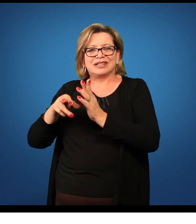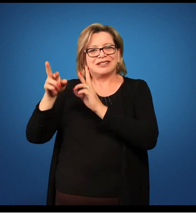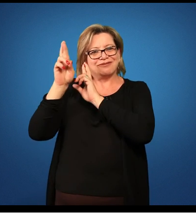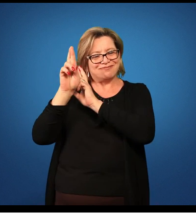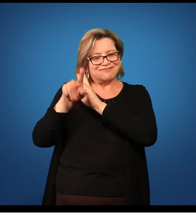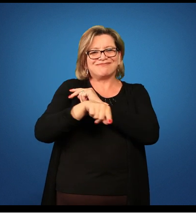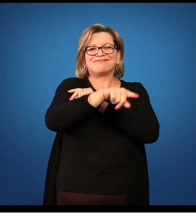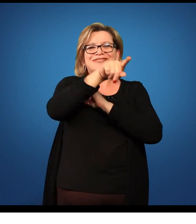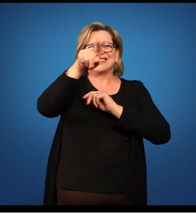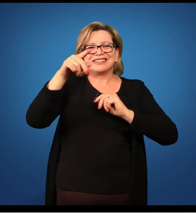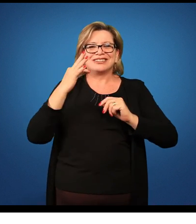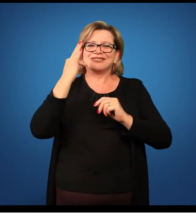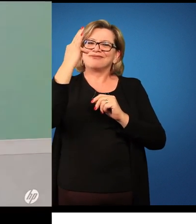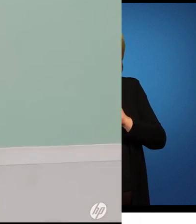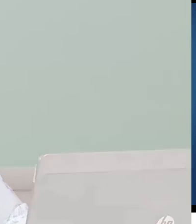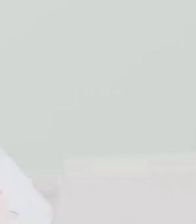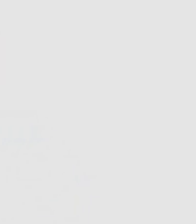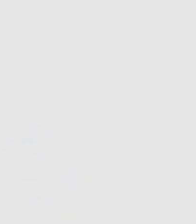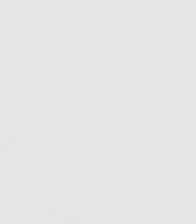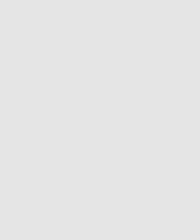fase aí. Até mais!